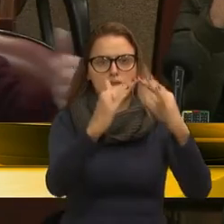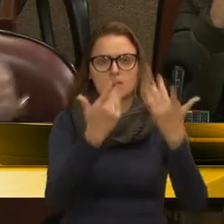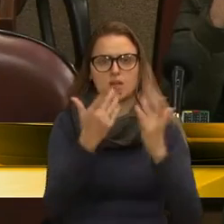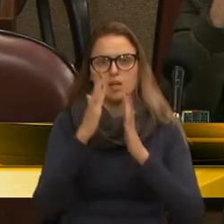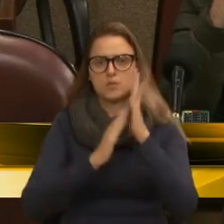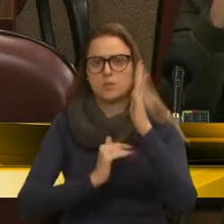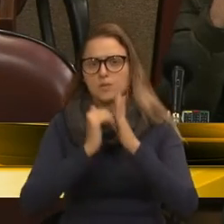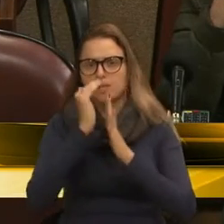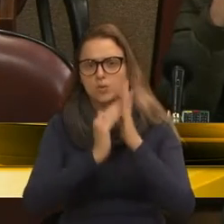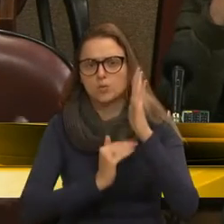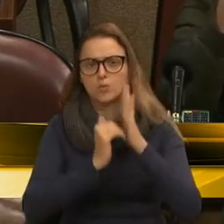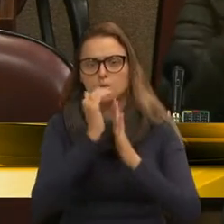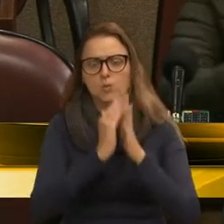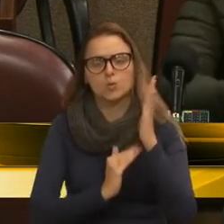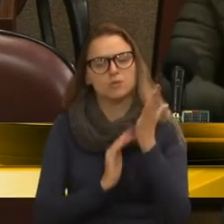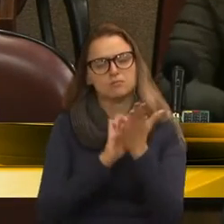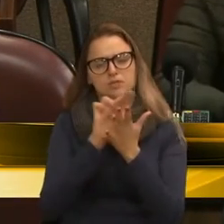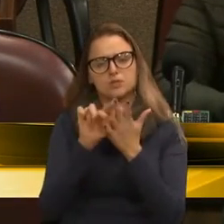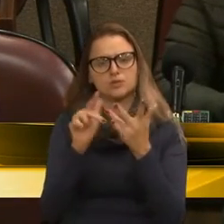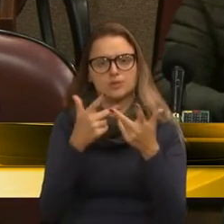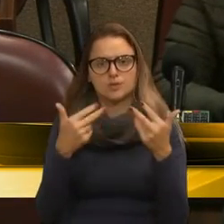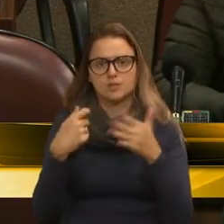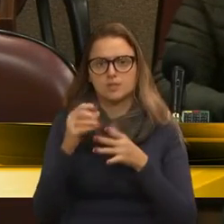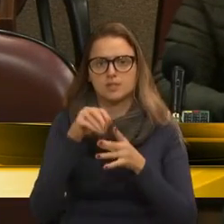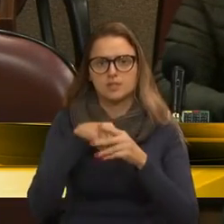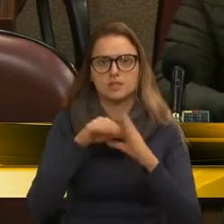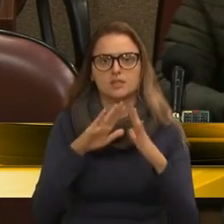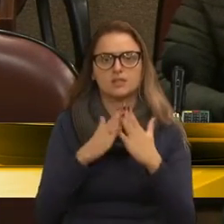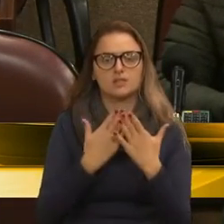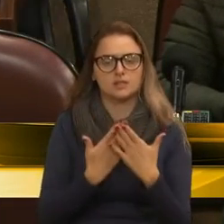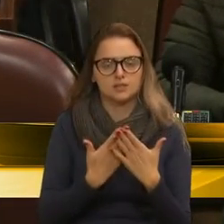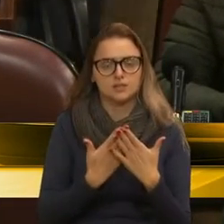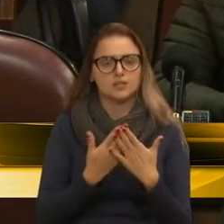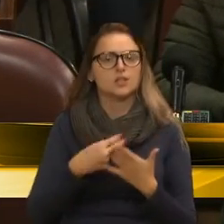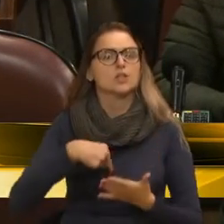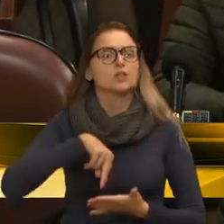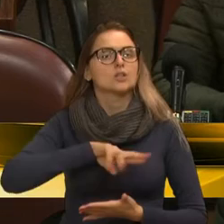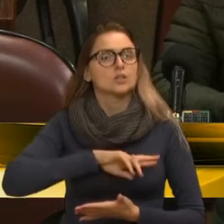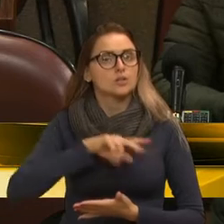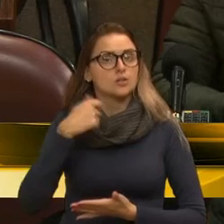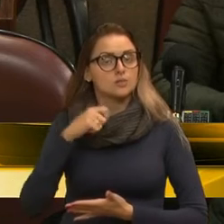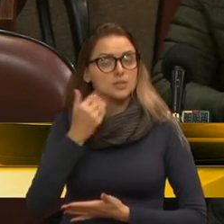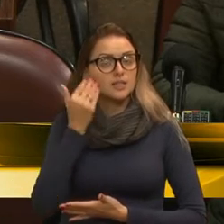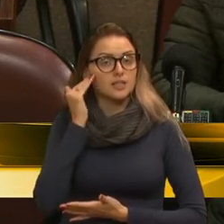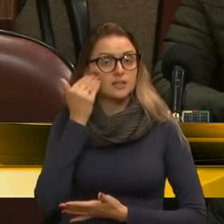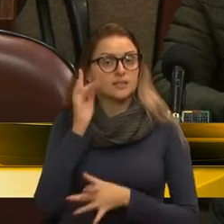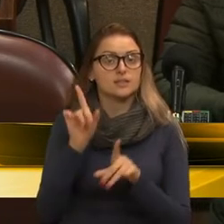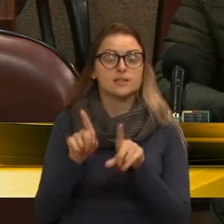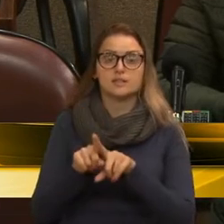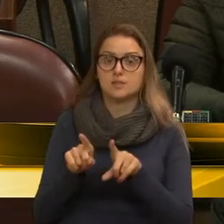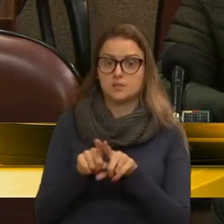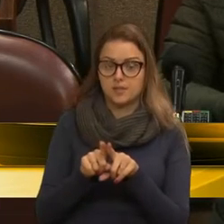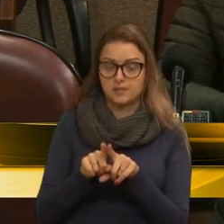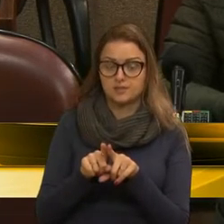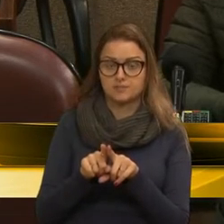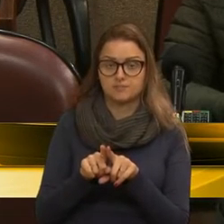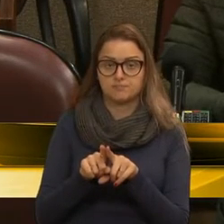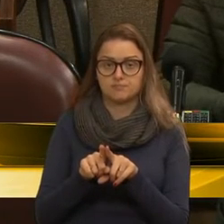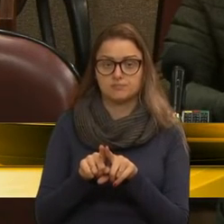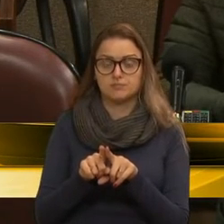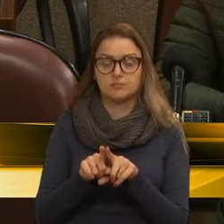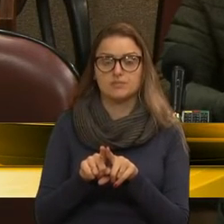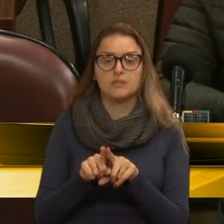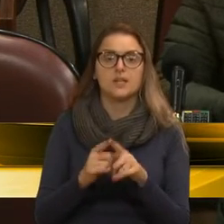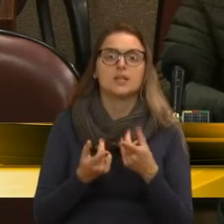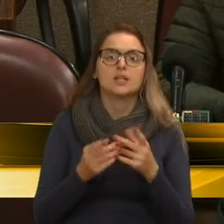pintura em outras, e assim por diante. Mas nós precisamos entender que também na situação